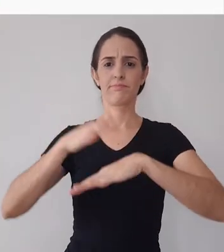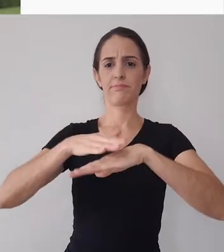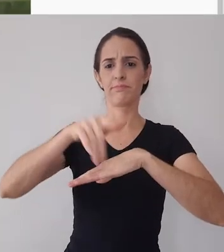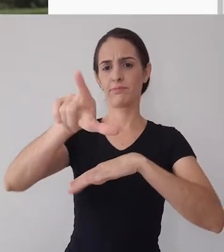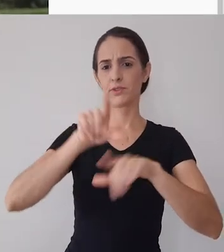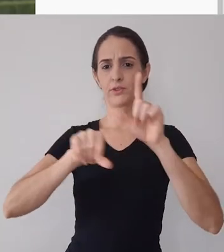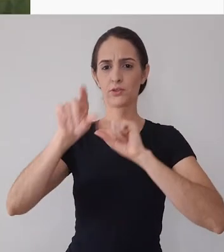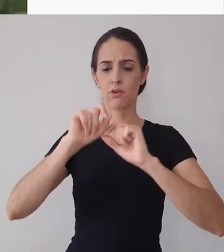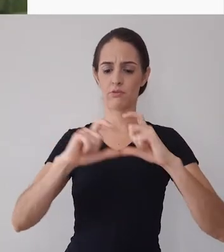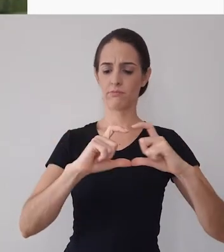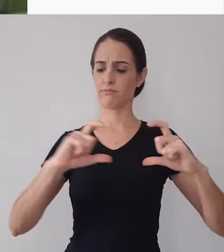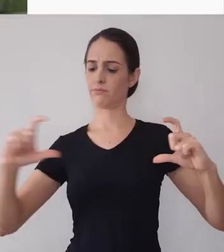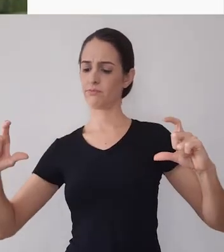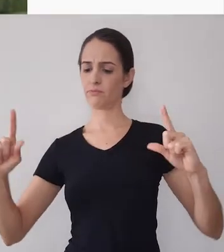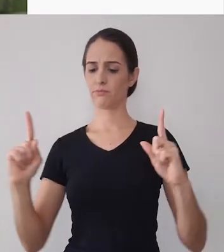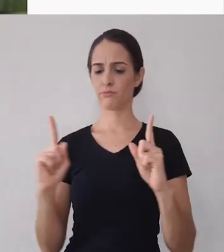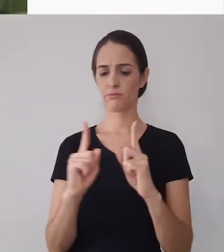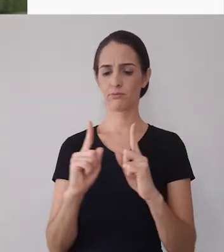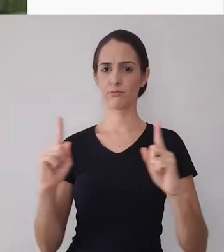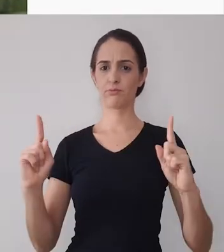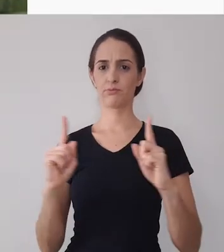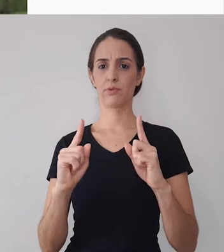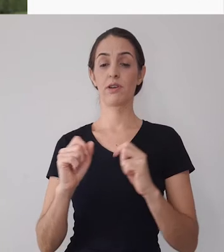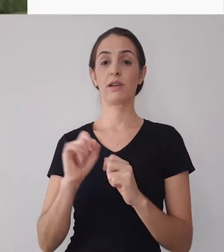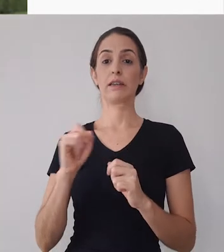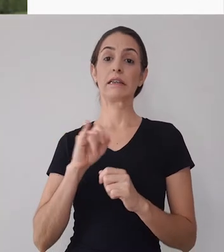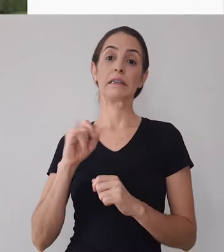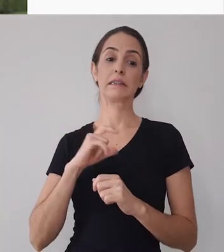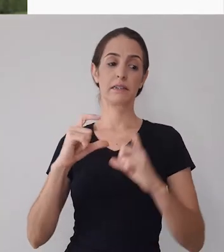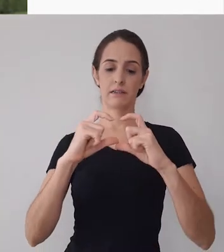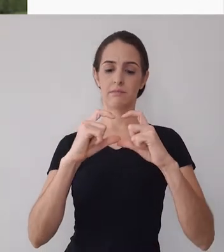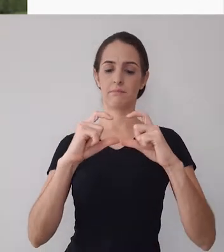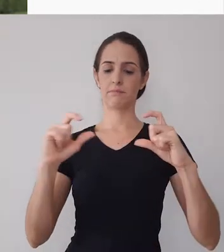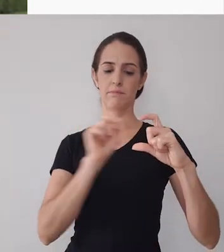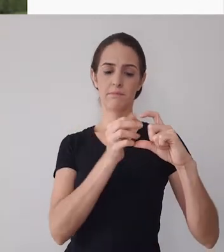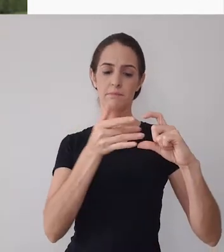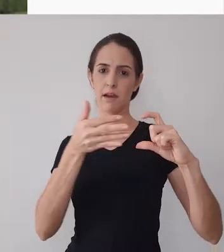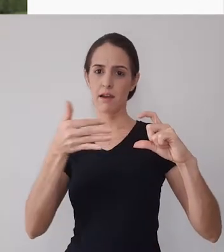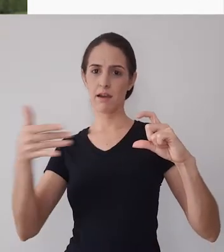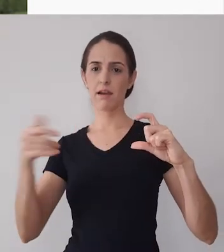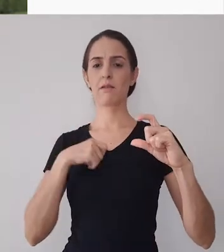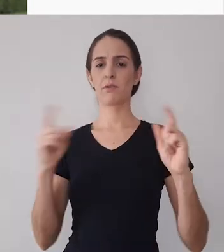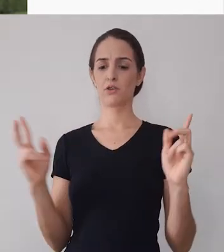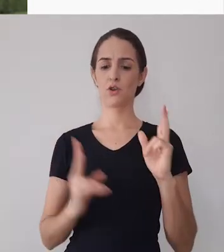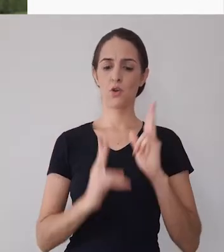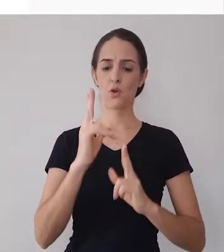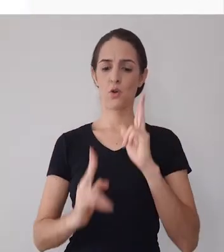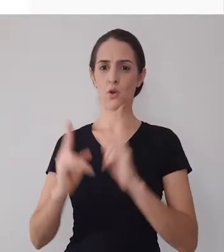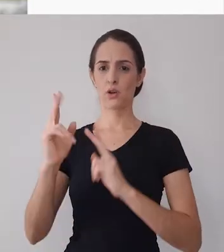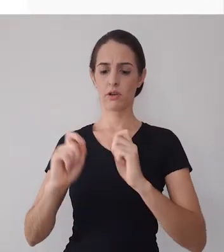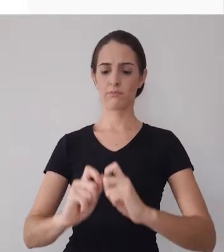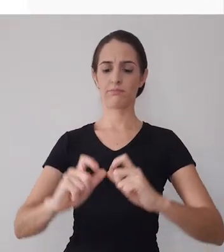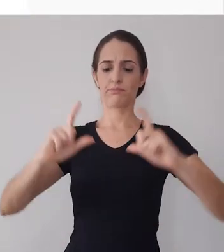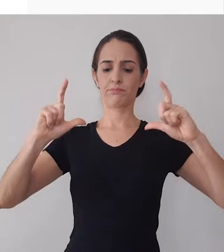tamanho do vídeo aumentar o tamanho da linha do tempo você pode aumentar o zoom da linha do tempo tá certo vai te facilitar